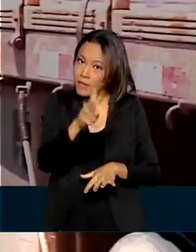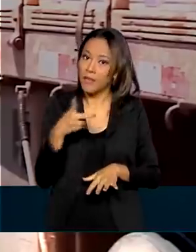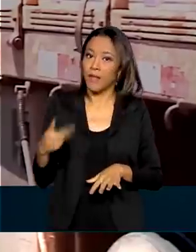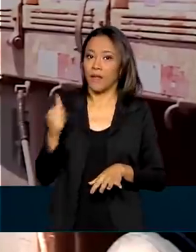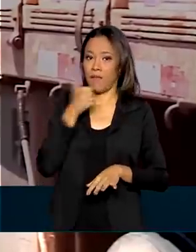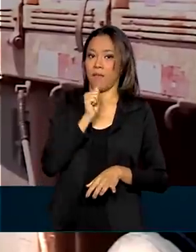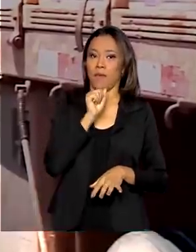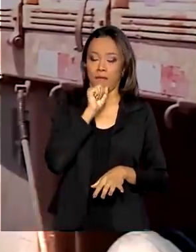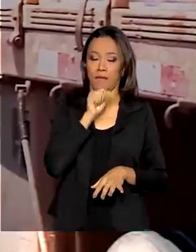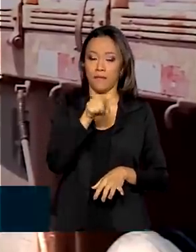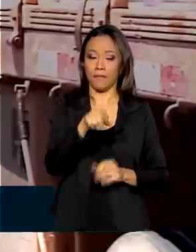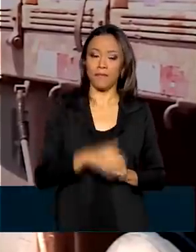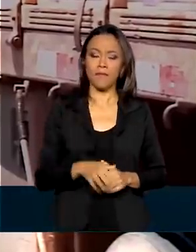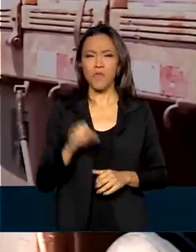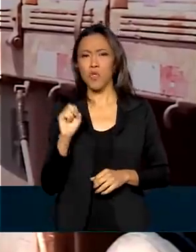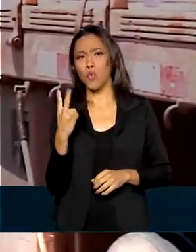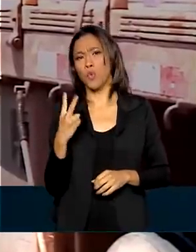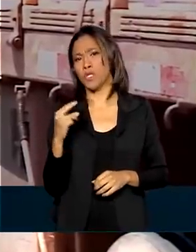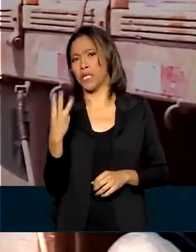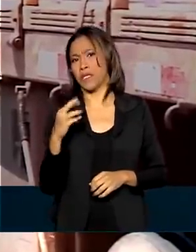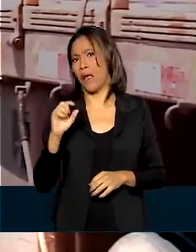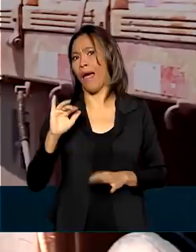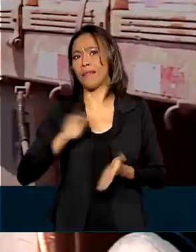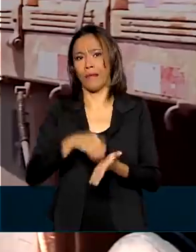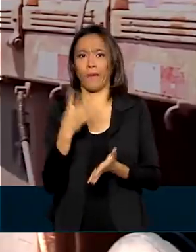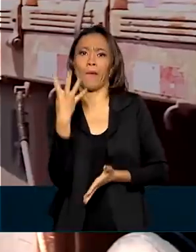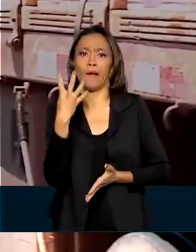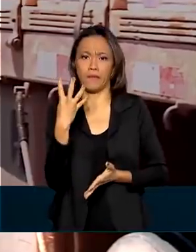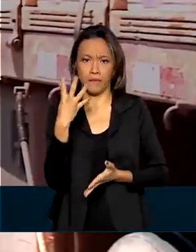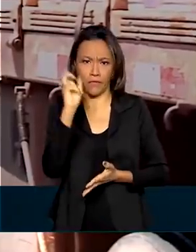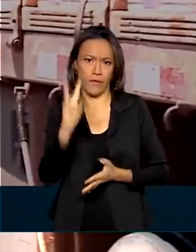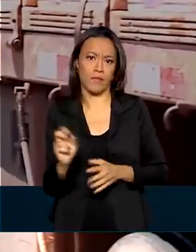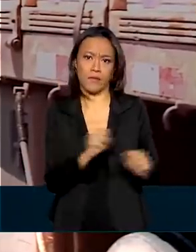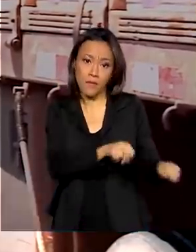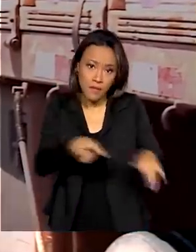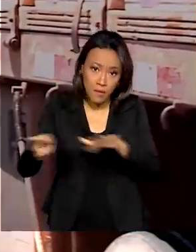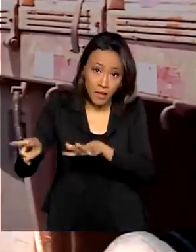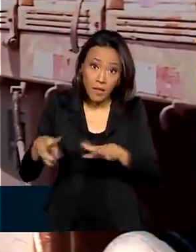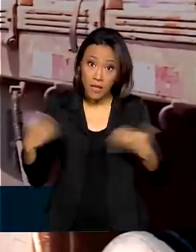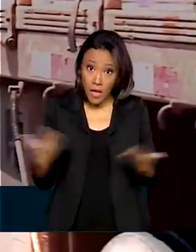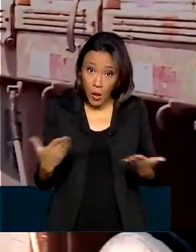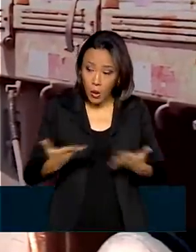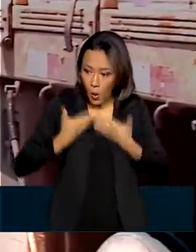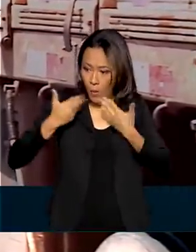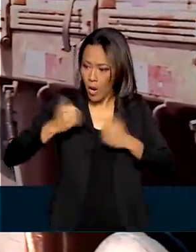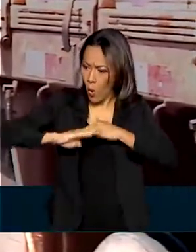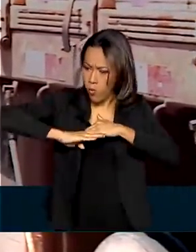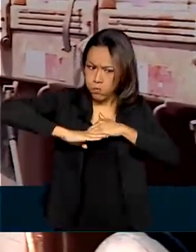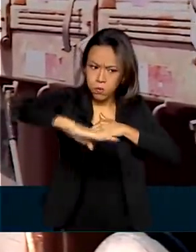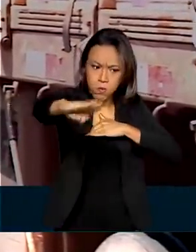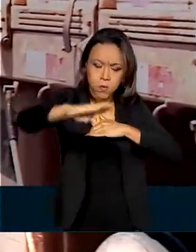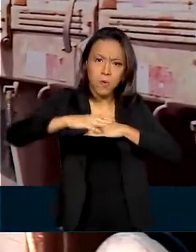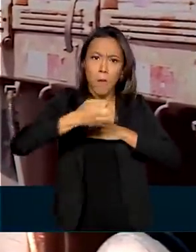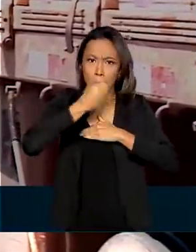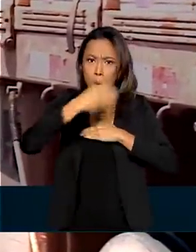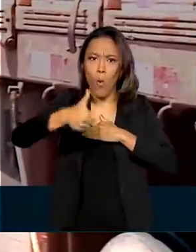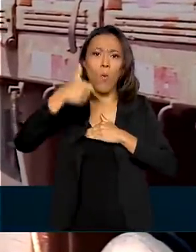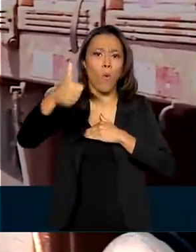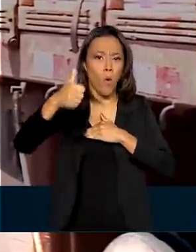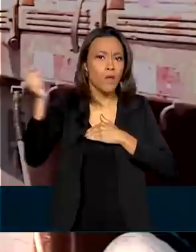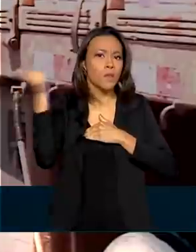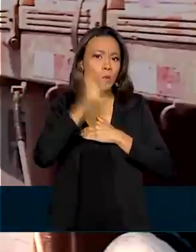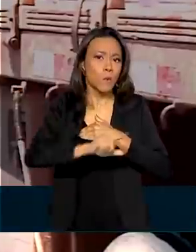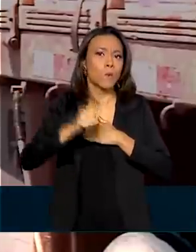mãe. Transito aqui duas, três, até quatro vezes durante a semana. E com a revitalização nós precisamos de uma rodovia boa, para que possamos